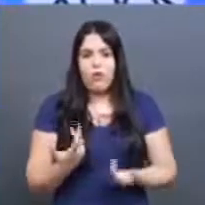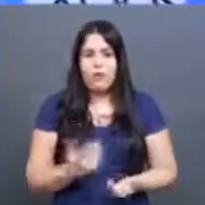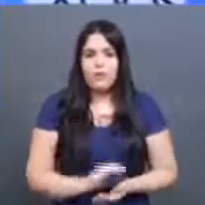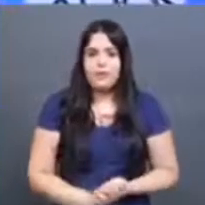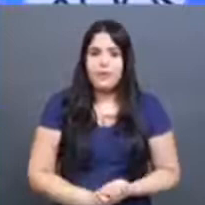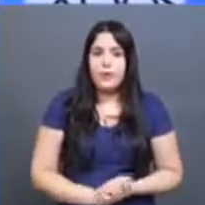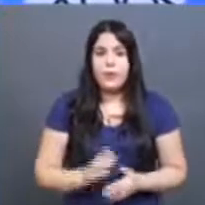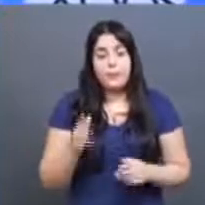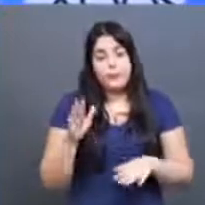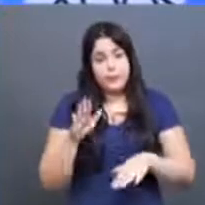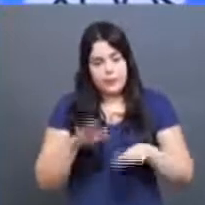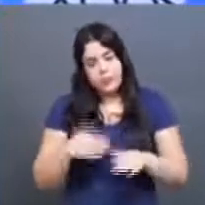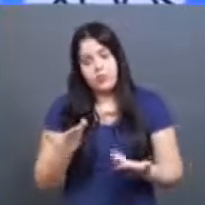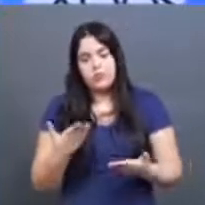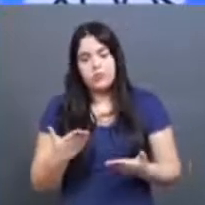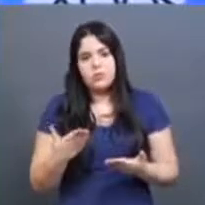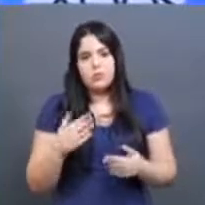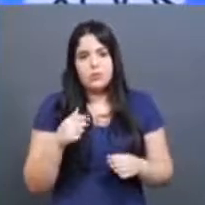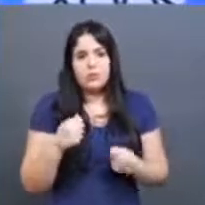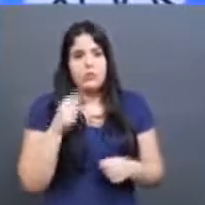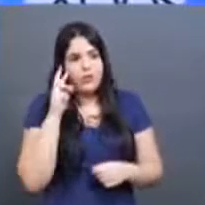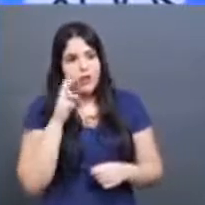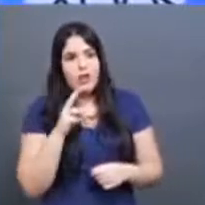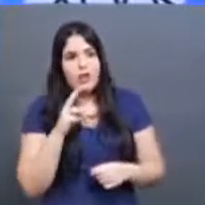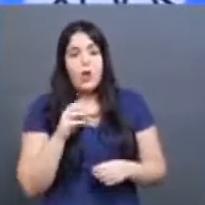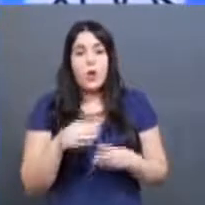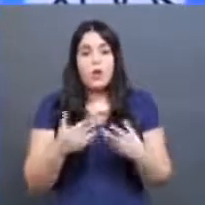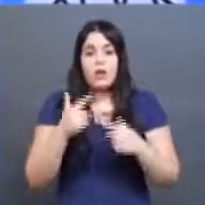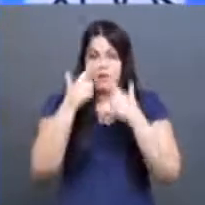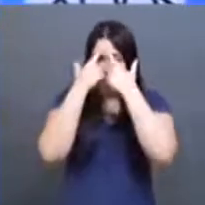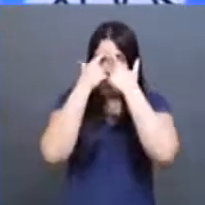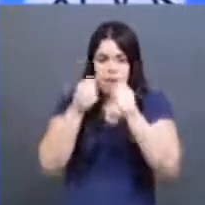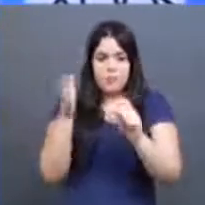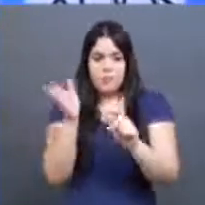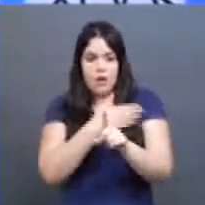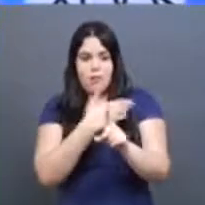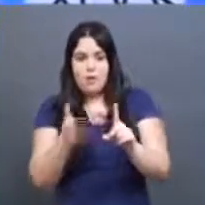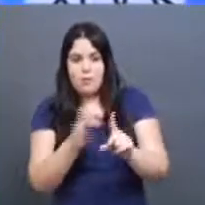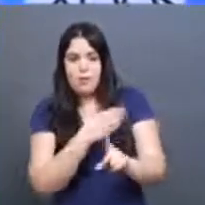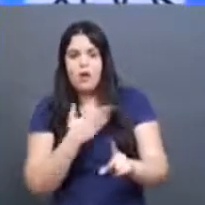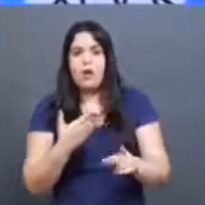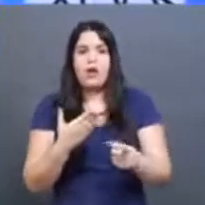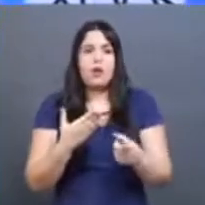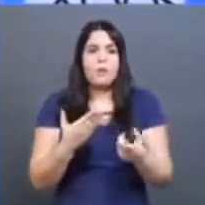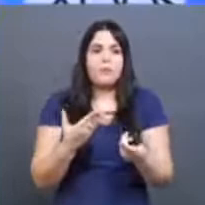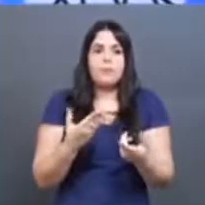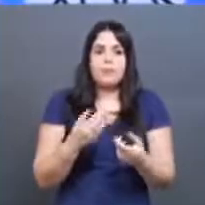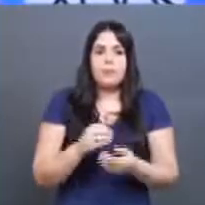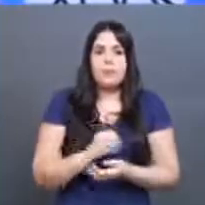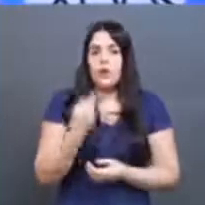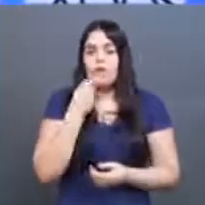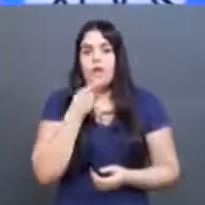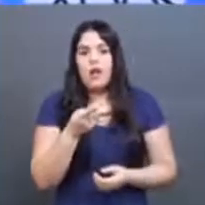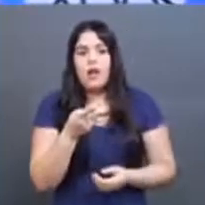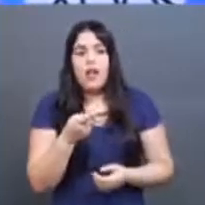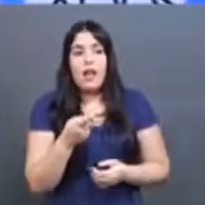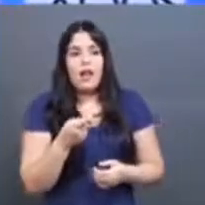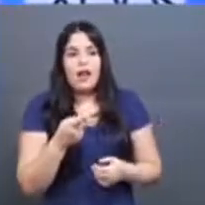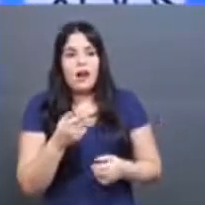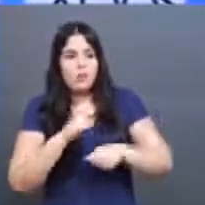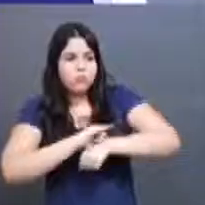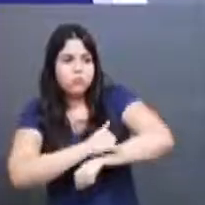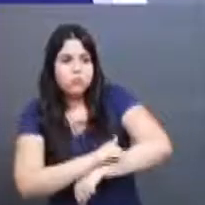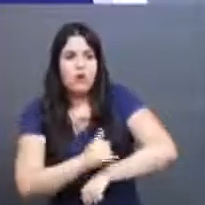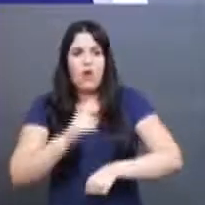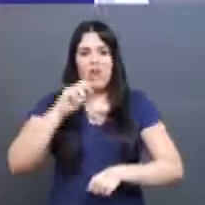gente, quando a pessoa agride, é aspectos físicos de alguém, de forma pejorativa, aspectos raciais.